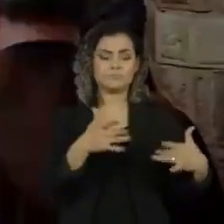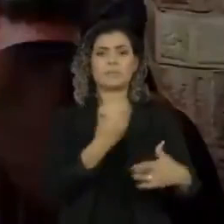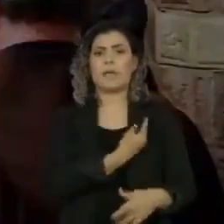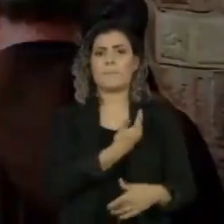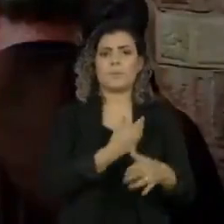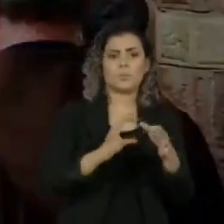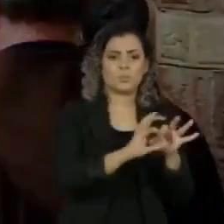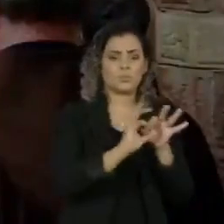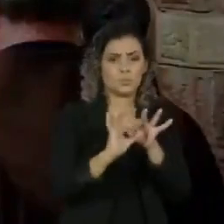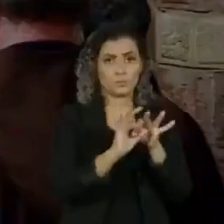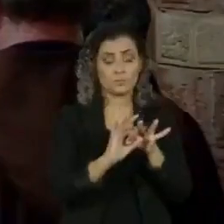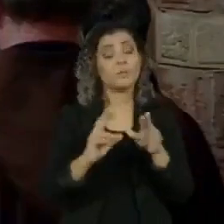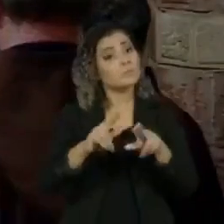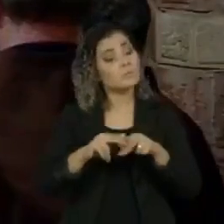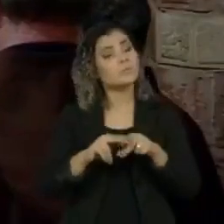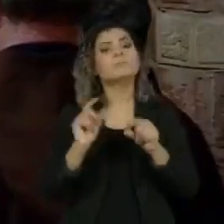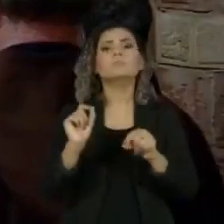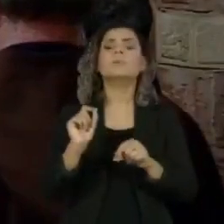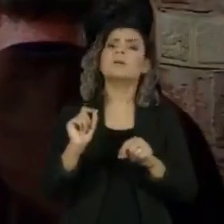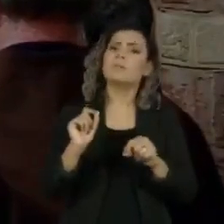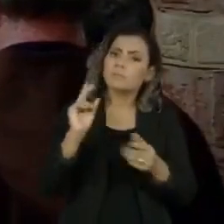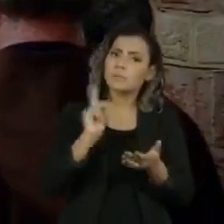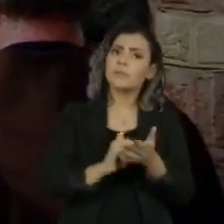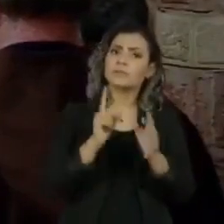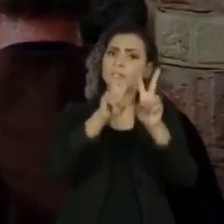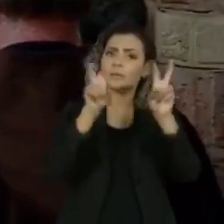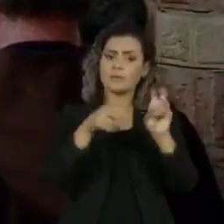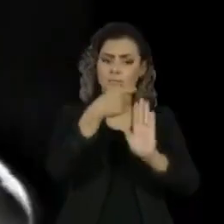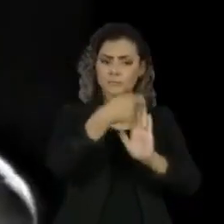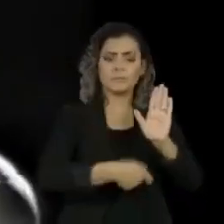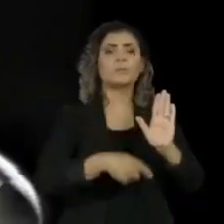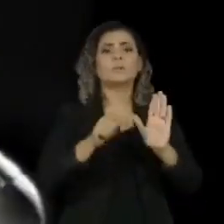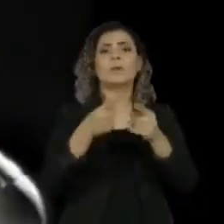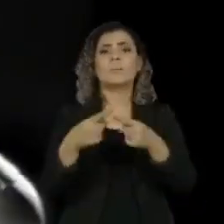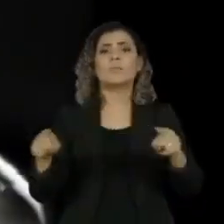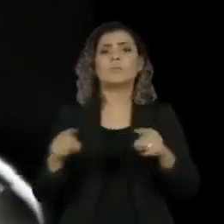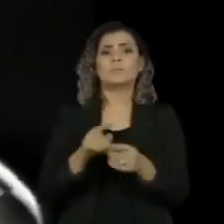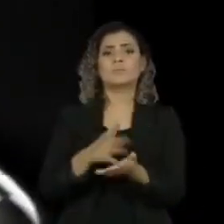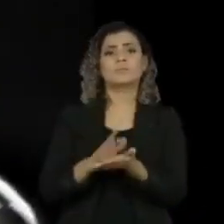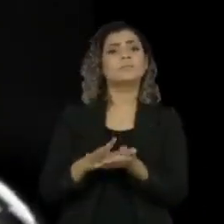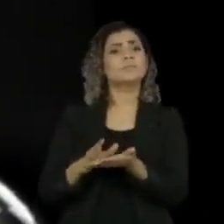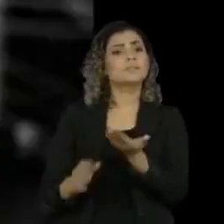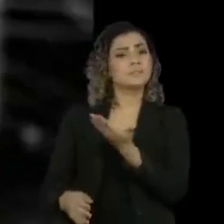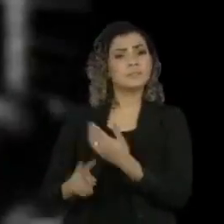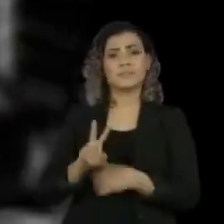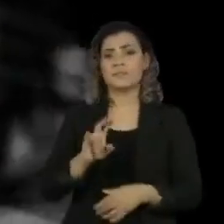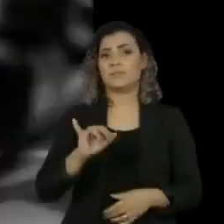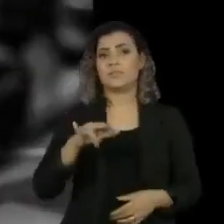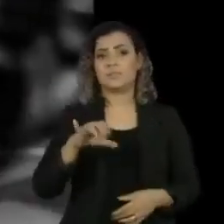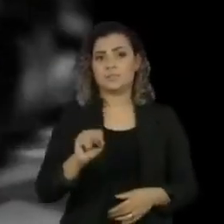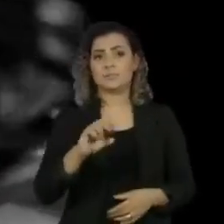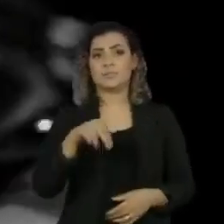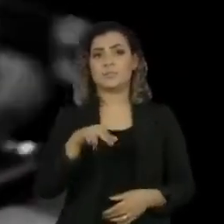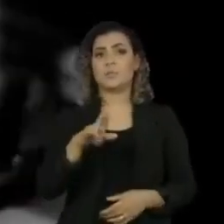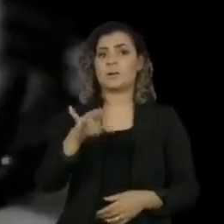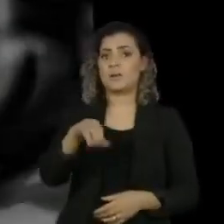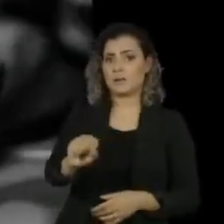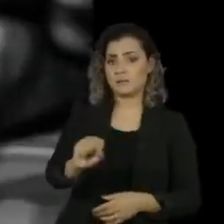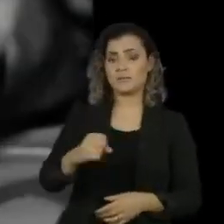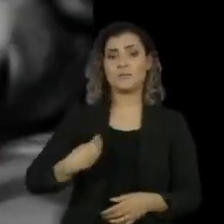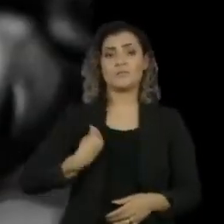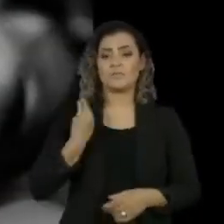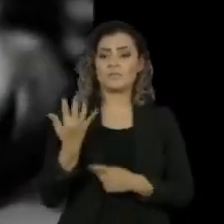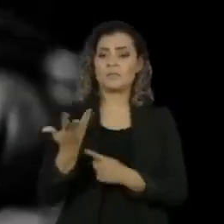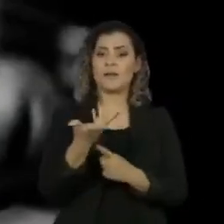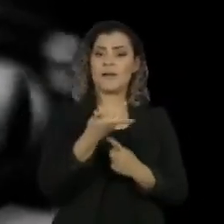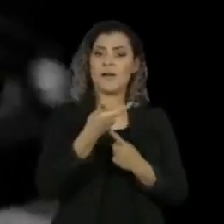O Papa Francisco disse que esta é uma encíclica social e cita um trecho da música Samba da Benção, de Vinícius de Moraes. A vida é a arte